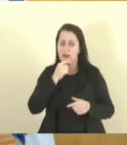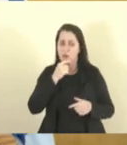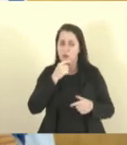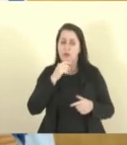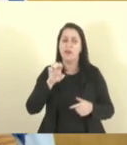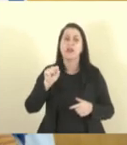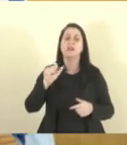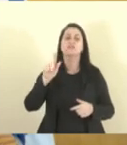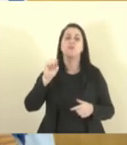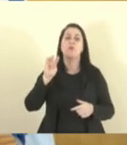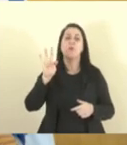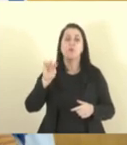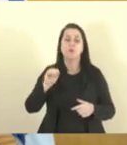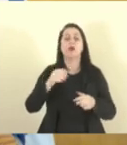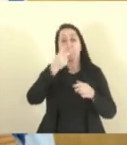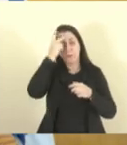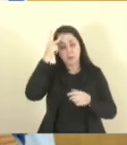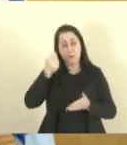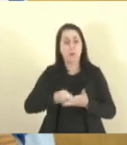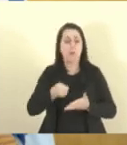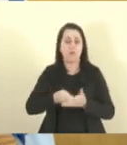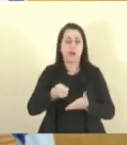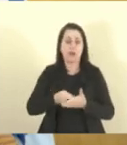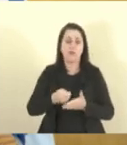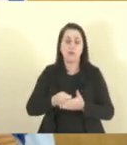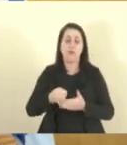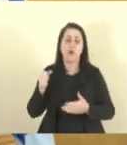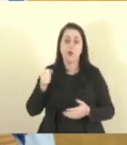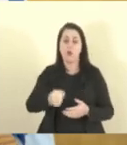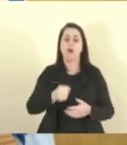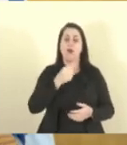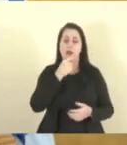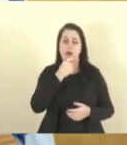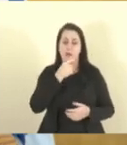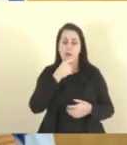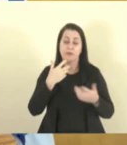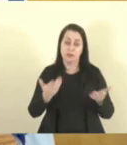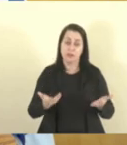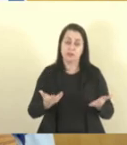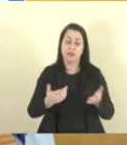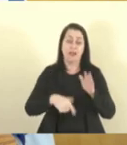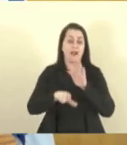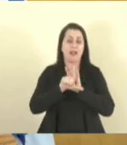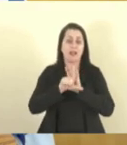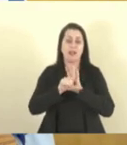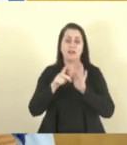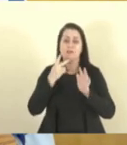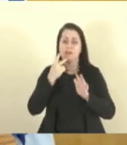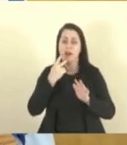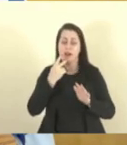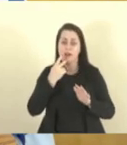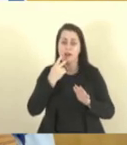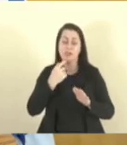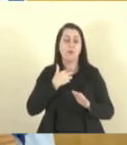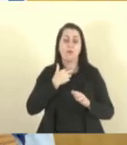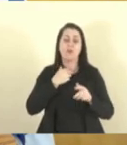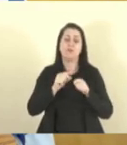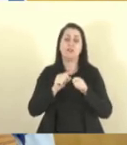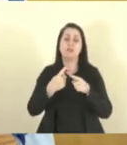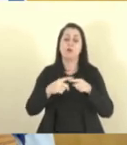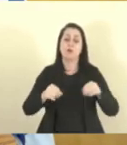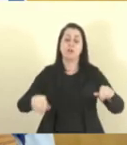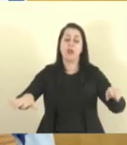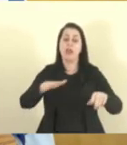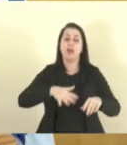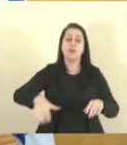a população cobrando a Cezã que se instale. E a Cezã, por lei, não pode fazer porque o loteamento é irregular,